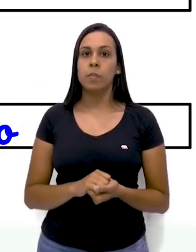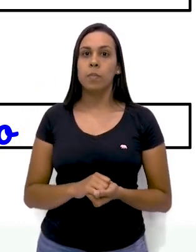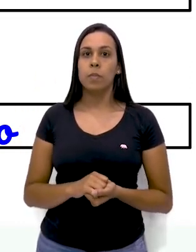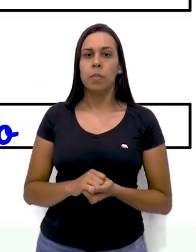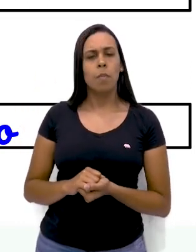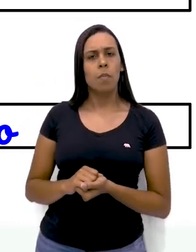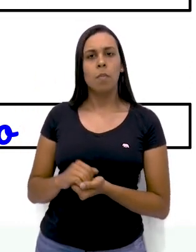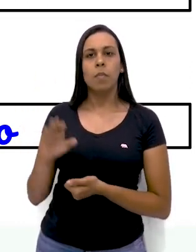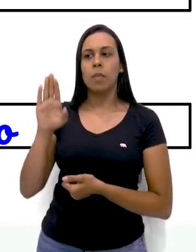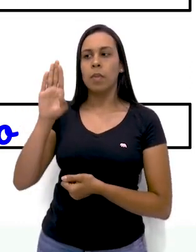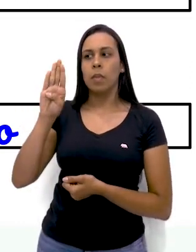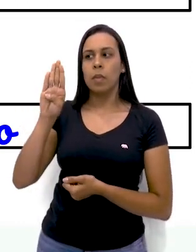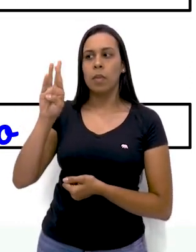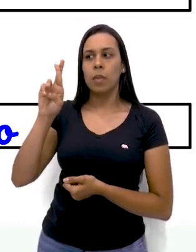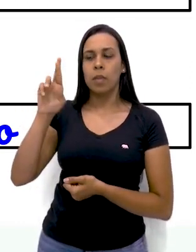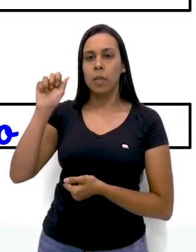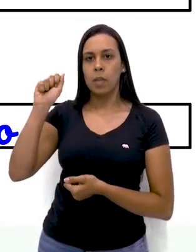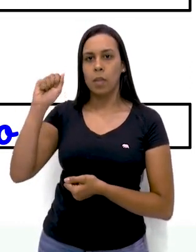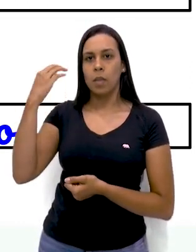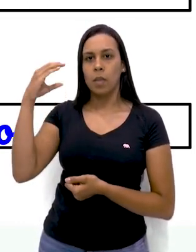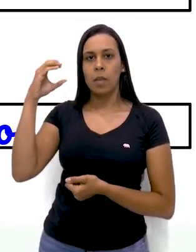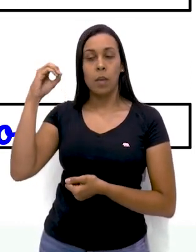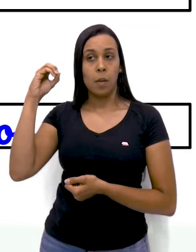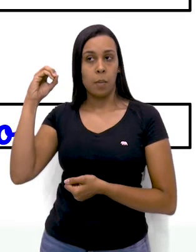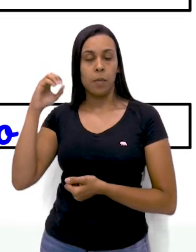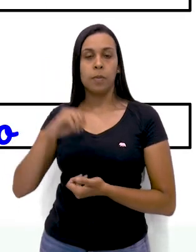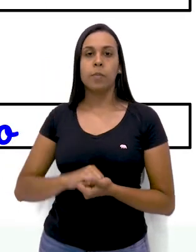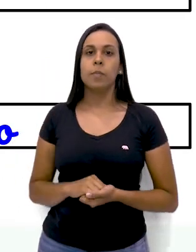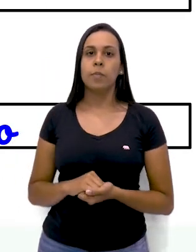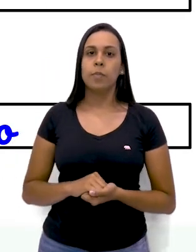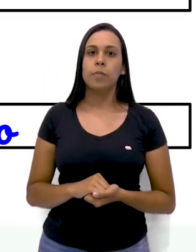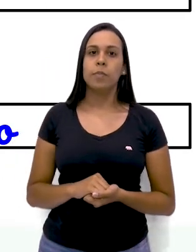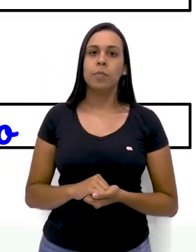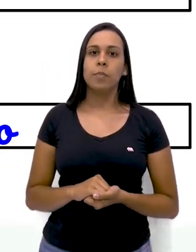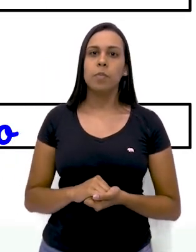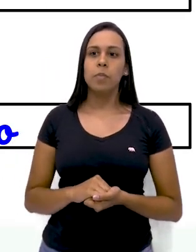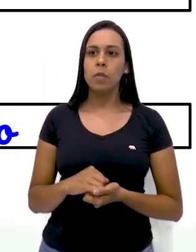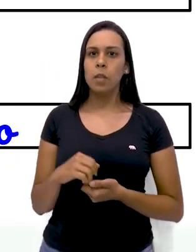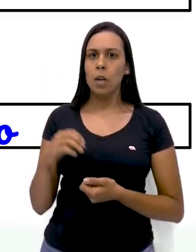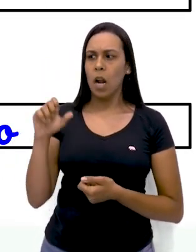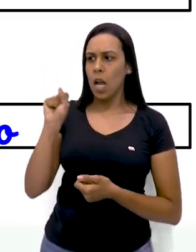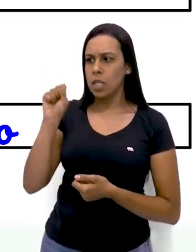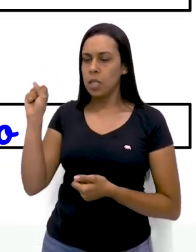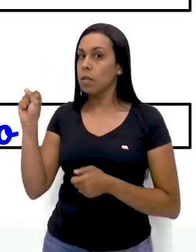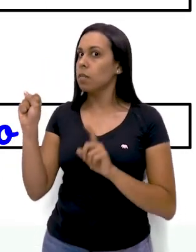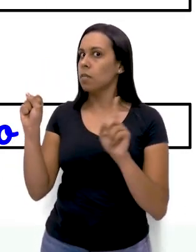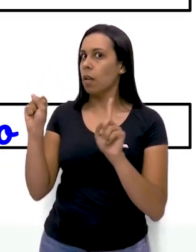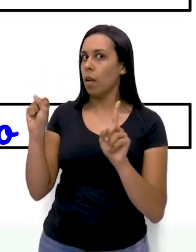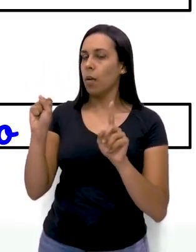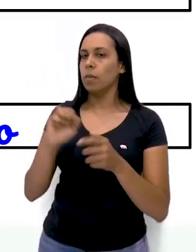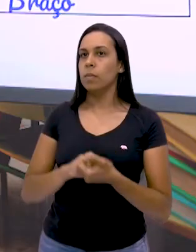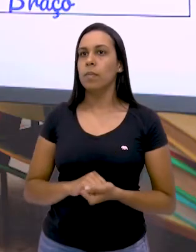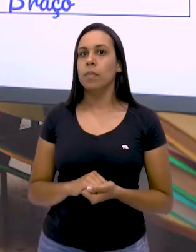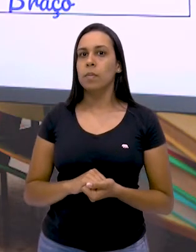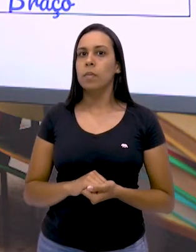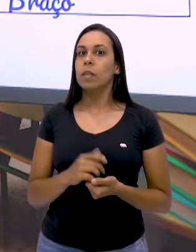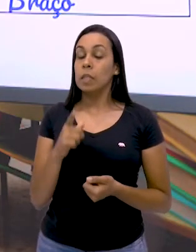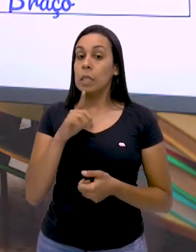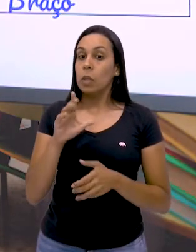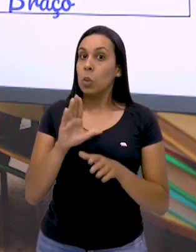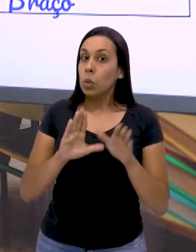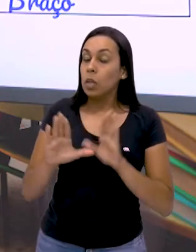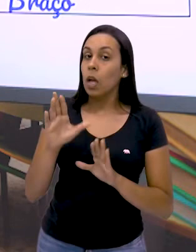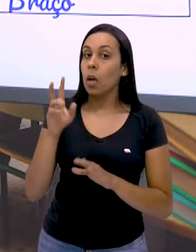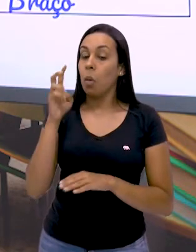Braço. B, R, A, C, cedilha, O. Não é com dois S, ok, pessoal? Vamos ter aí, prestar